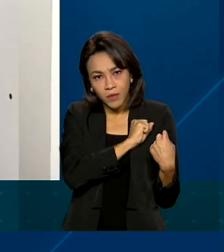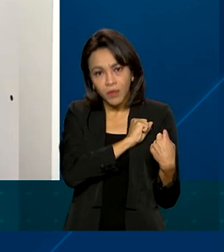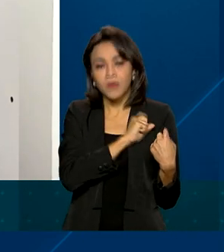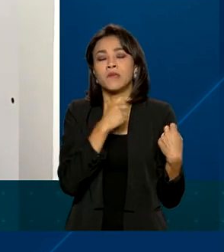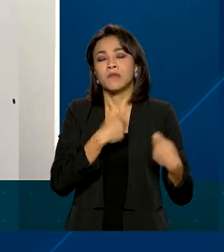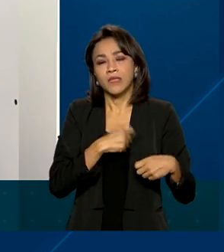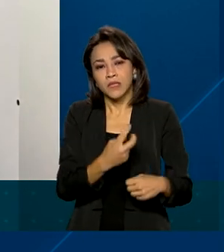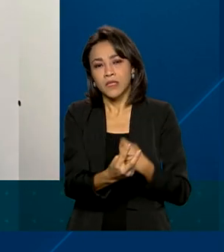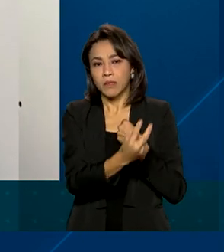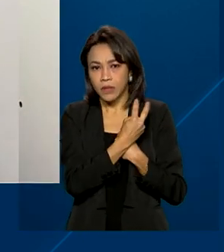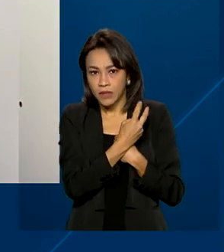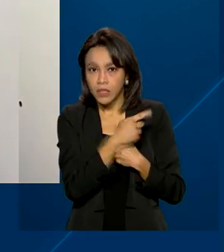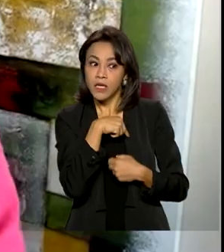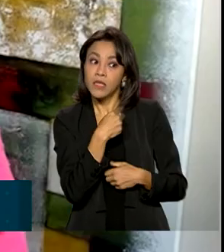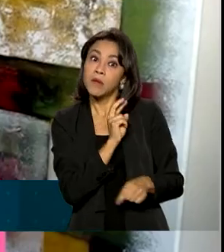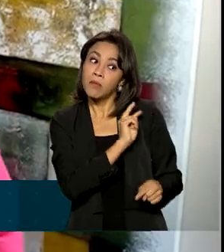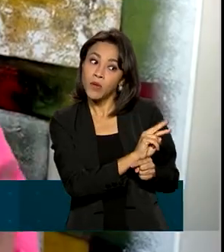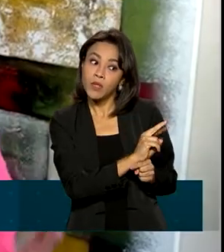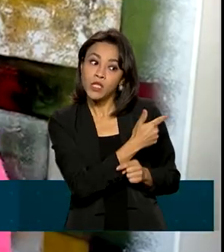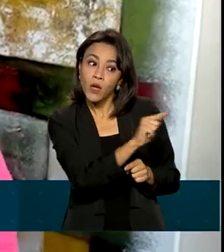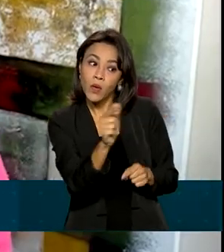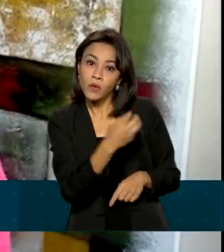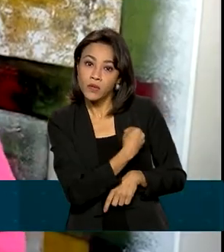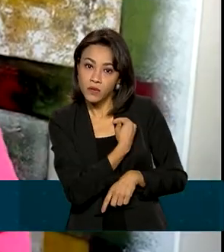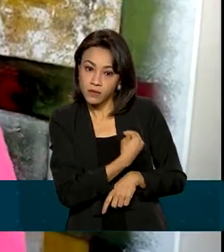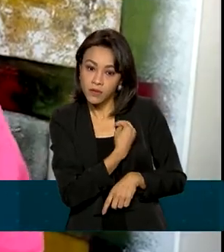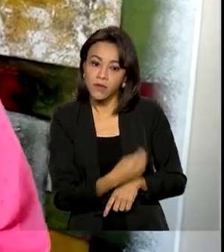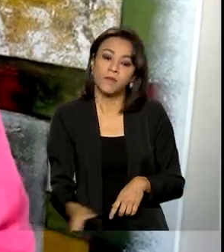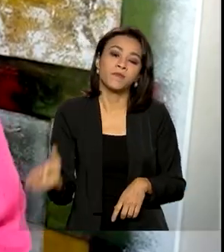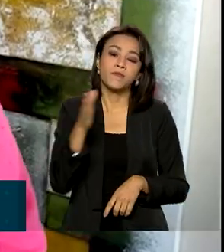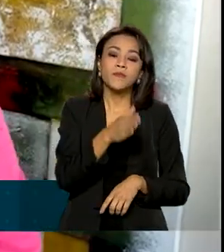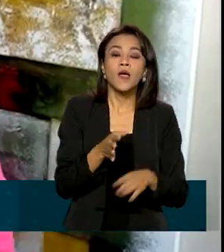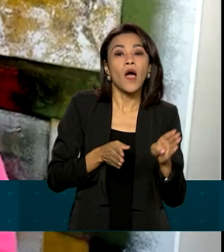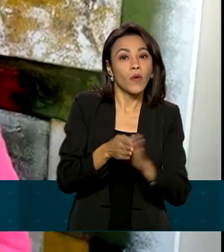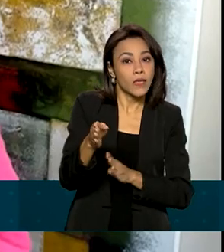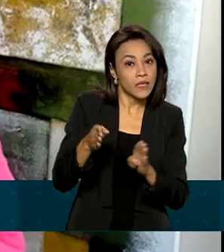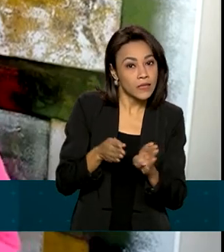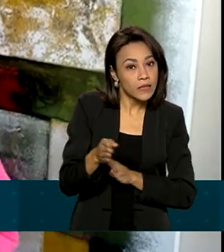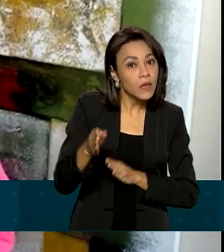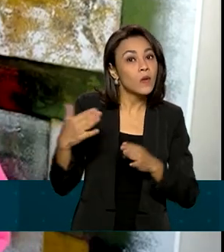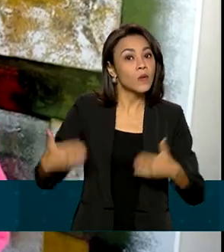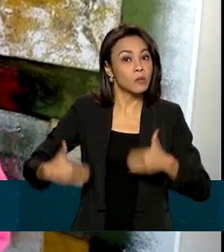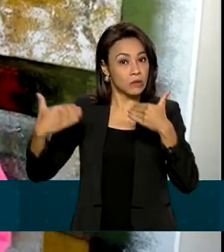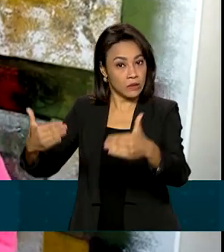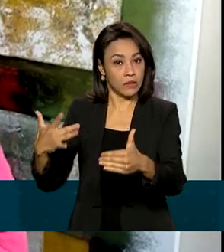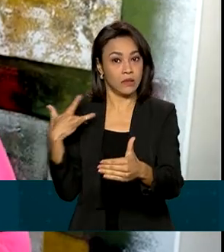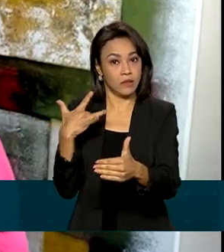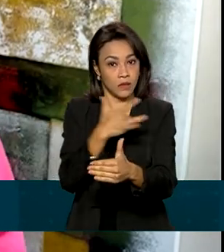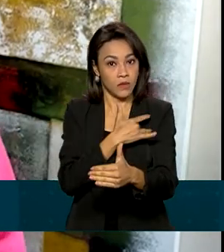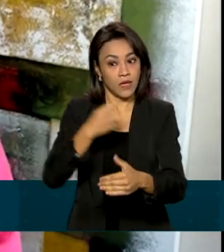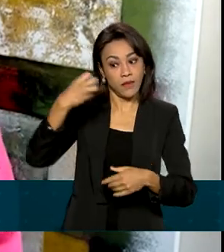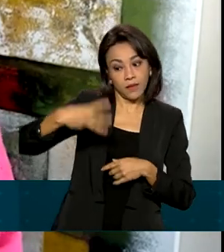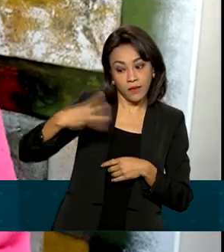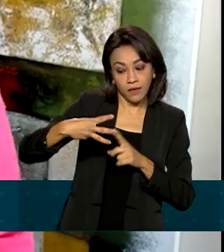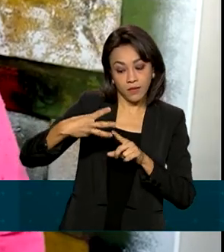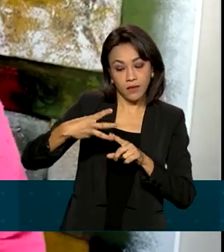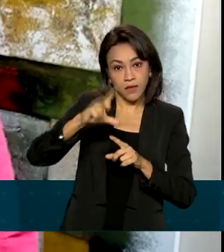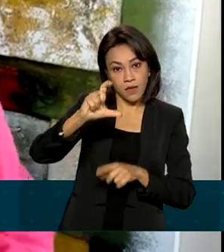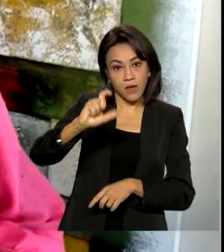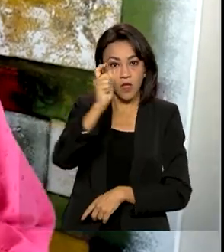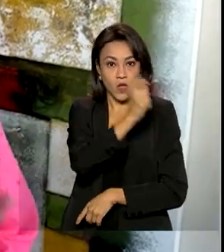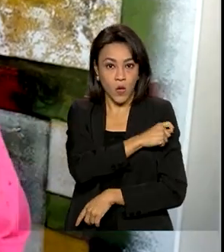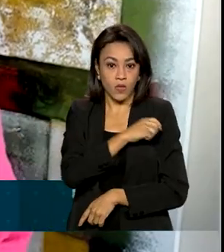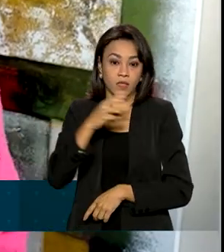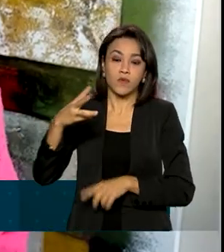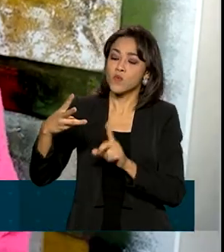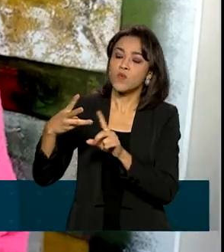proteger e proteger outras pessoas também. A recomendação do Ministério da Saúde é para que a terceira dose seja preferencialmente